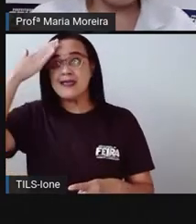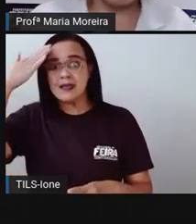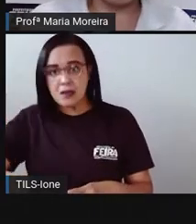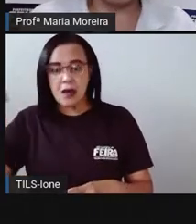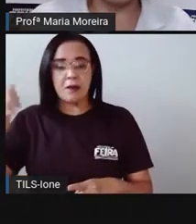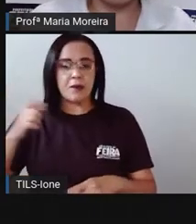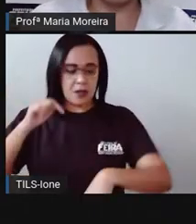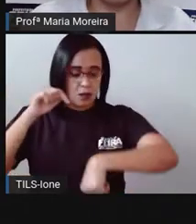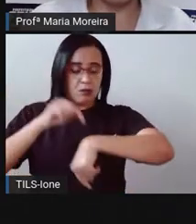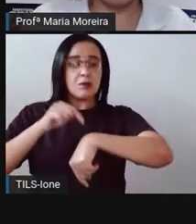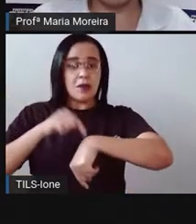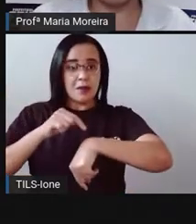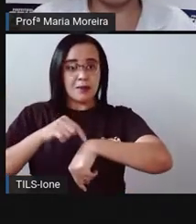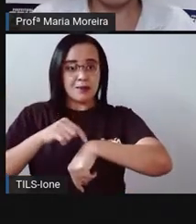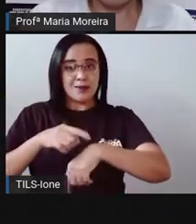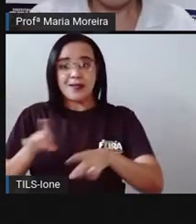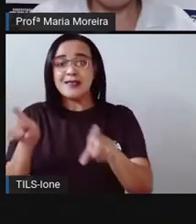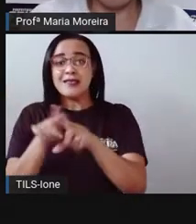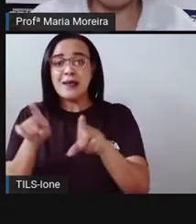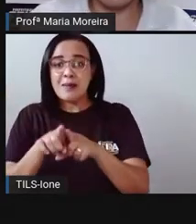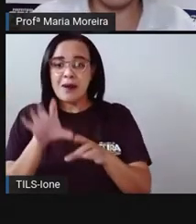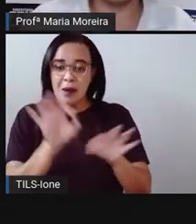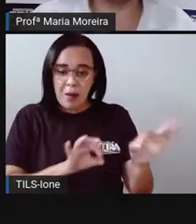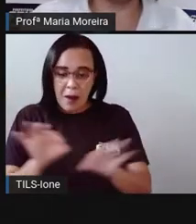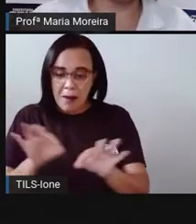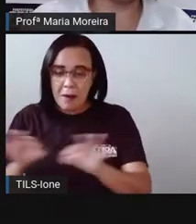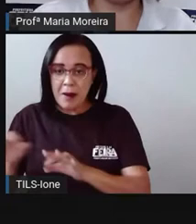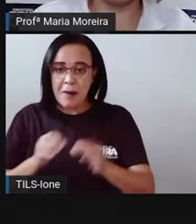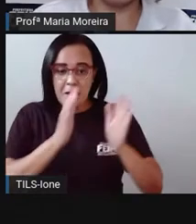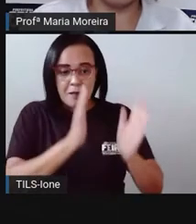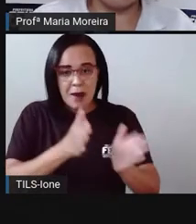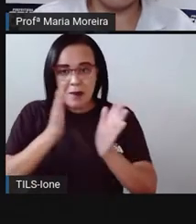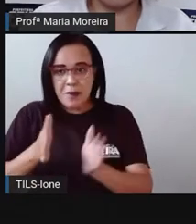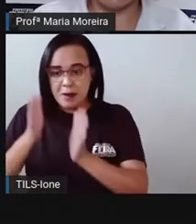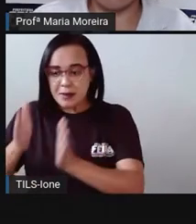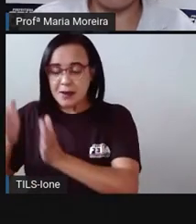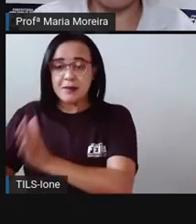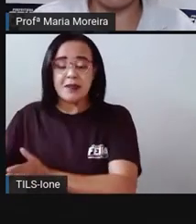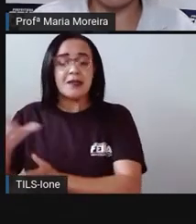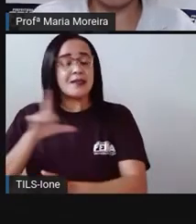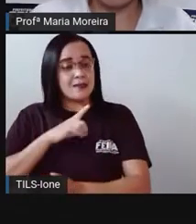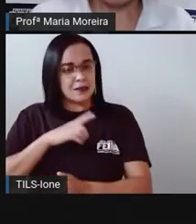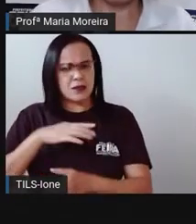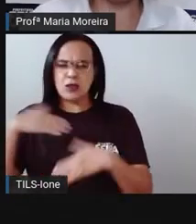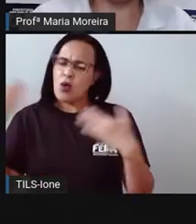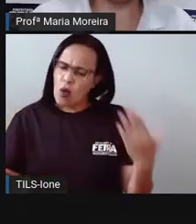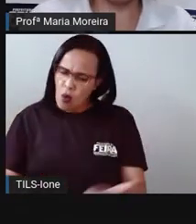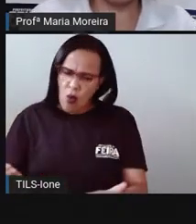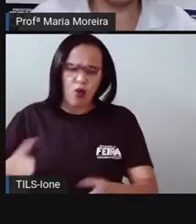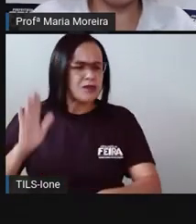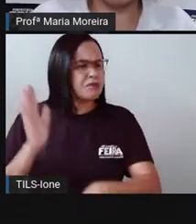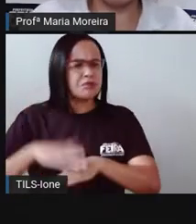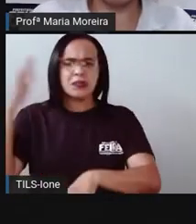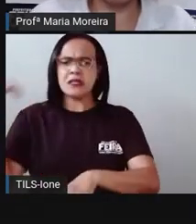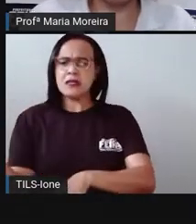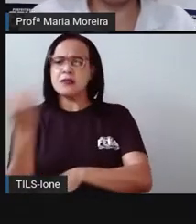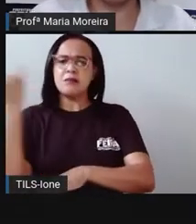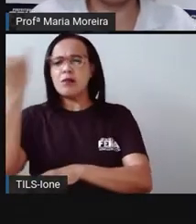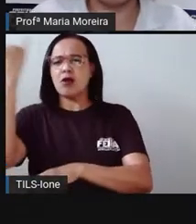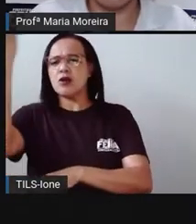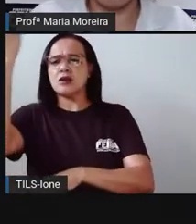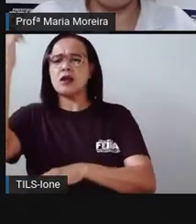programasse para fazer determinadas coisas. Hoje, elas ainda são essenciais, essas medidas. Pois se tornou